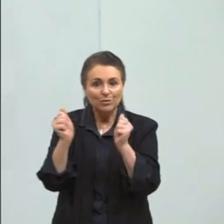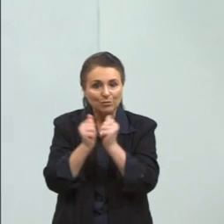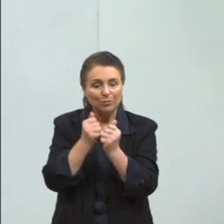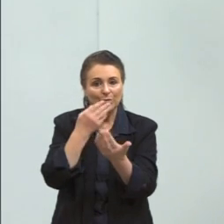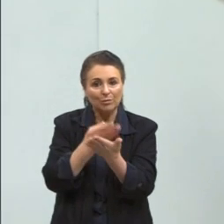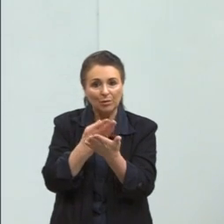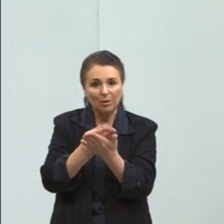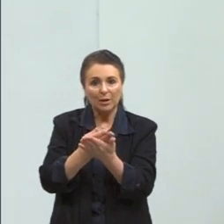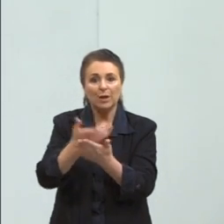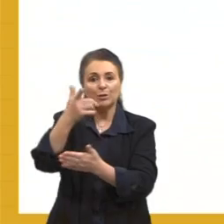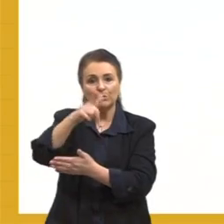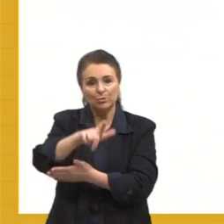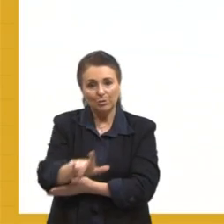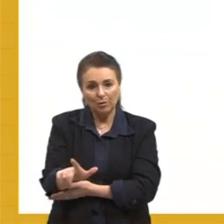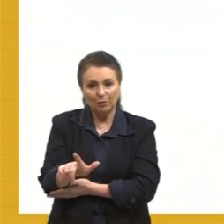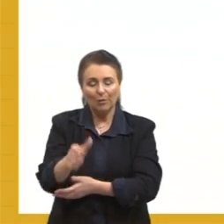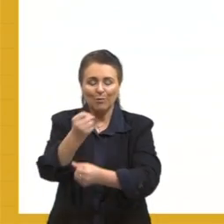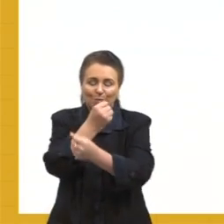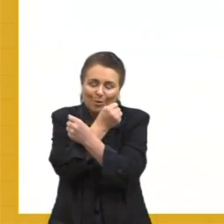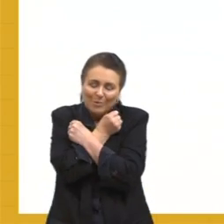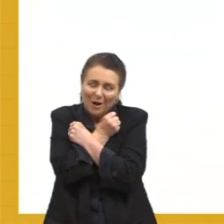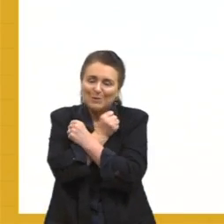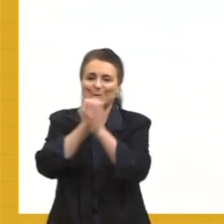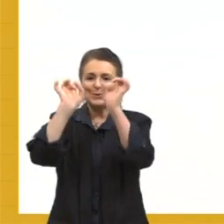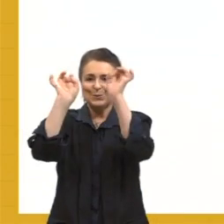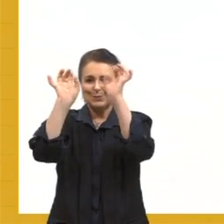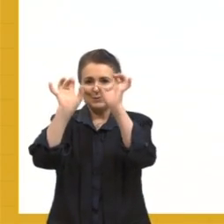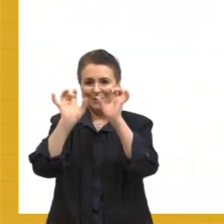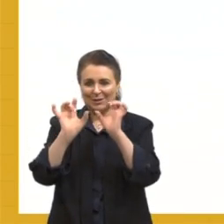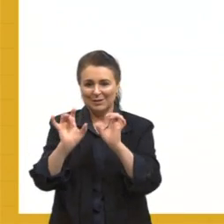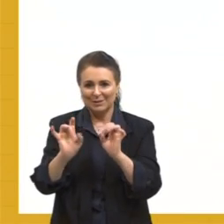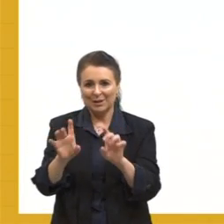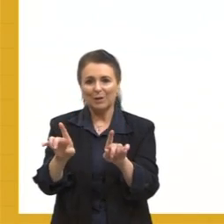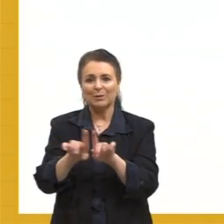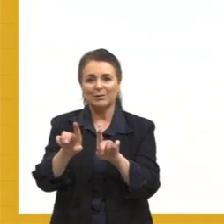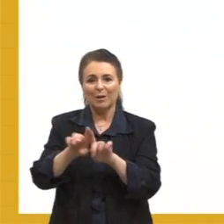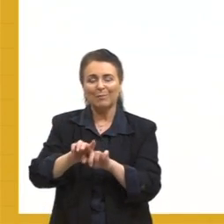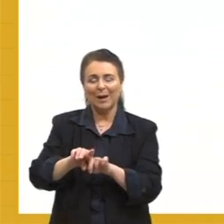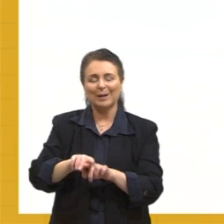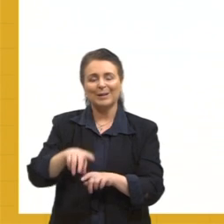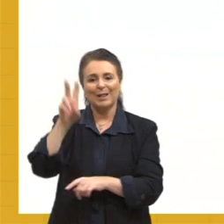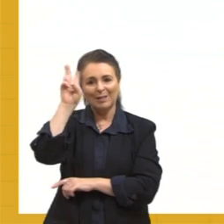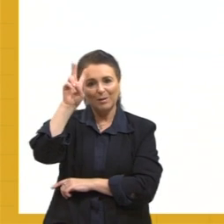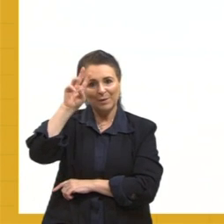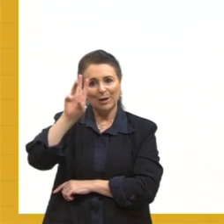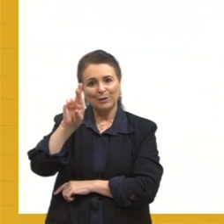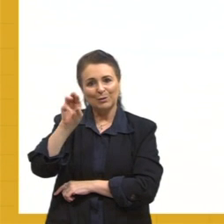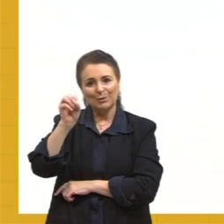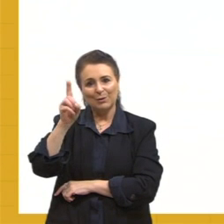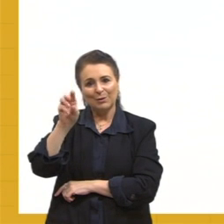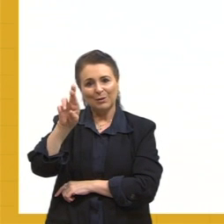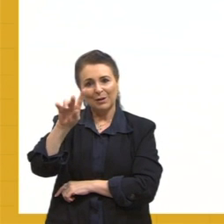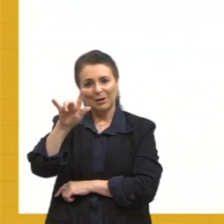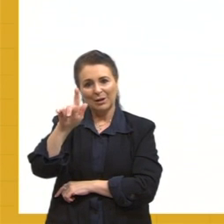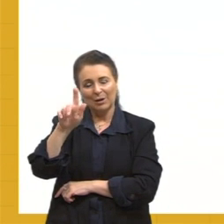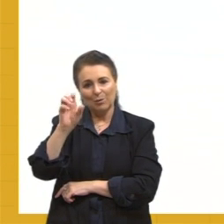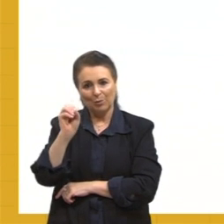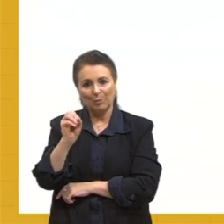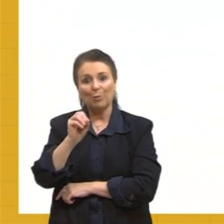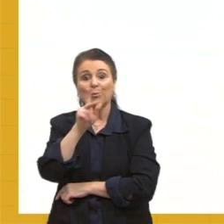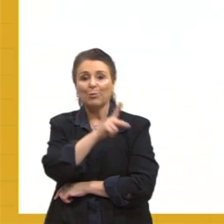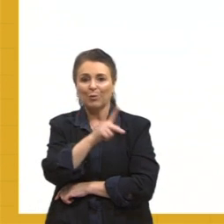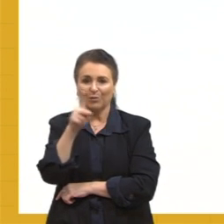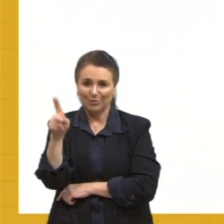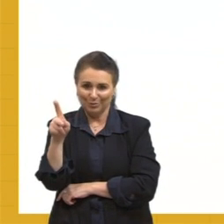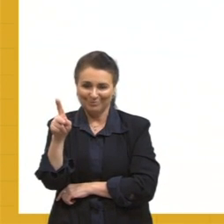E, mais uma vez, um abraço especial, né? Em memória do nosso querido professor Rodrigo, que esteve com a gente aqui no nosso